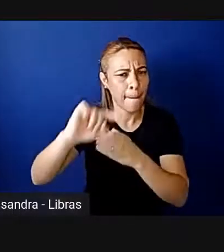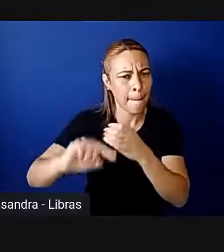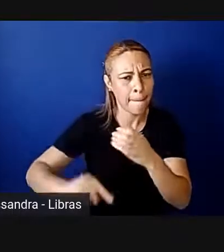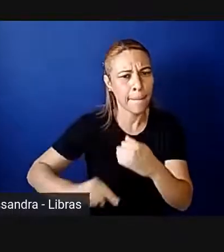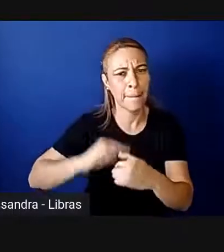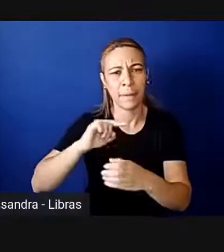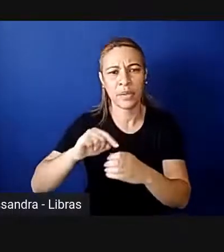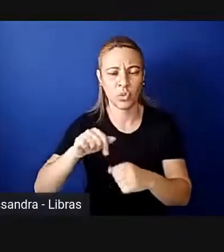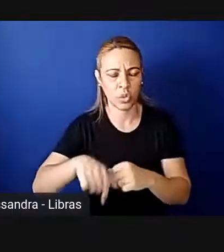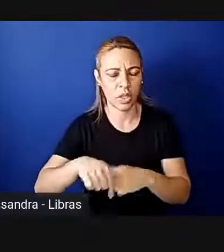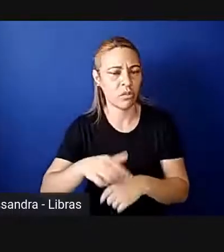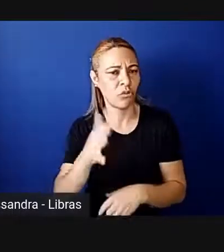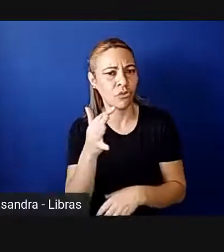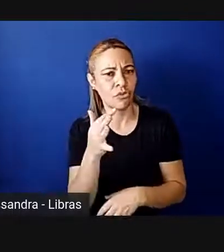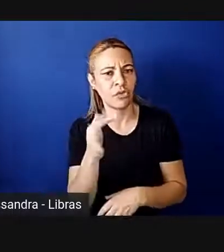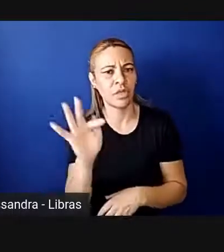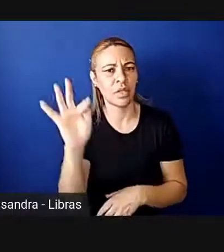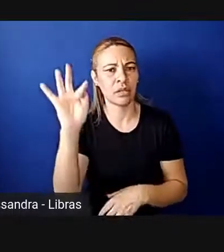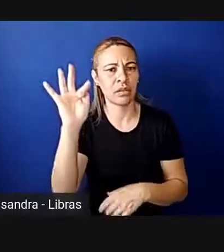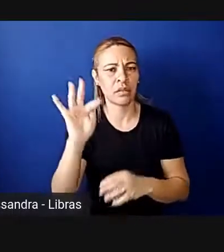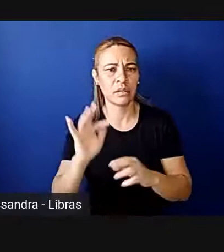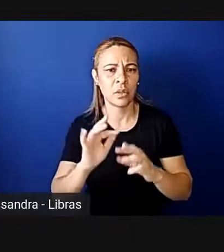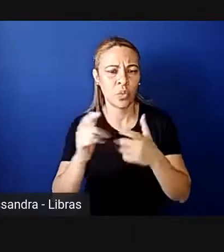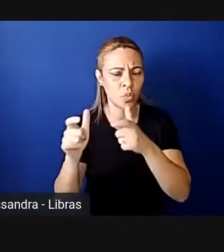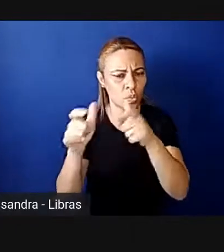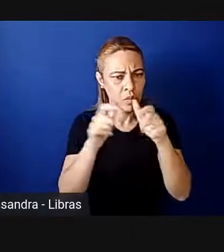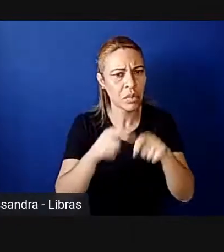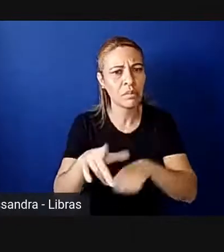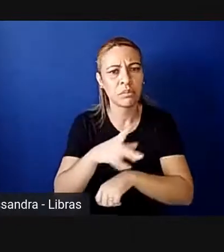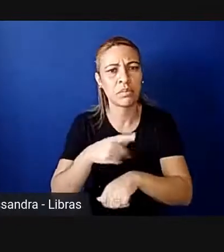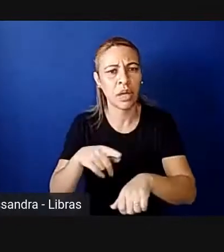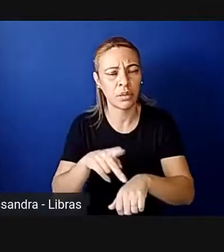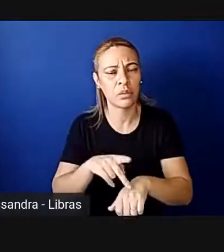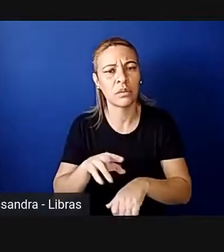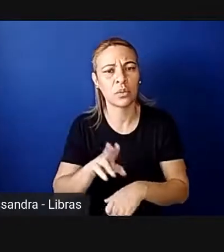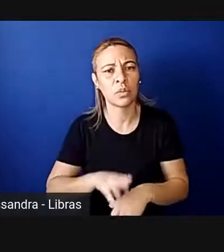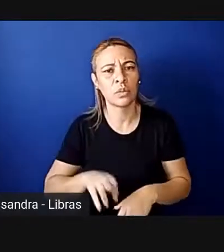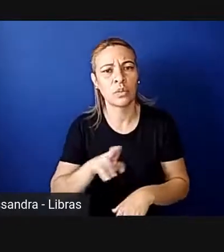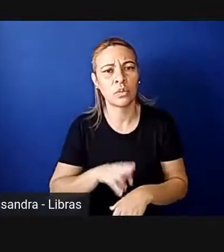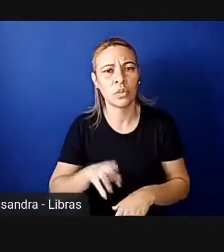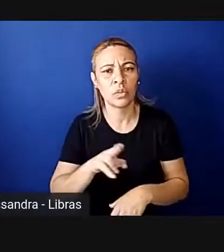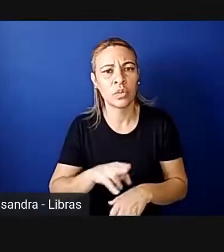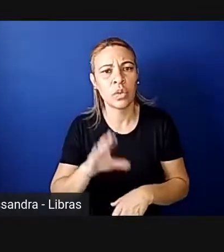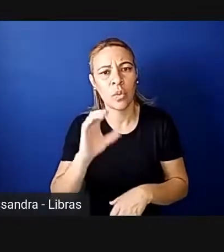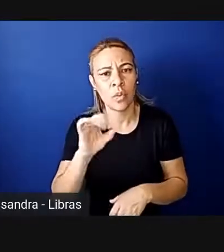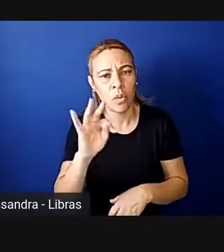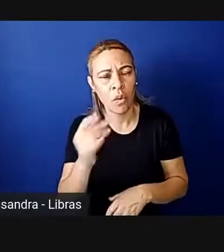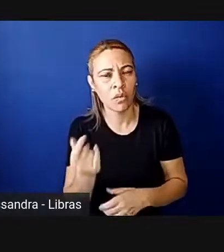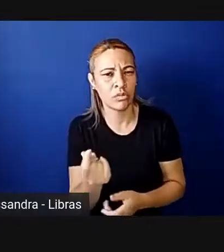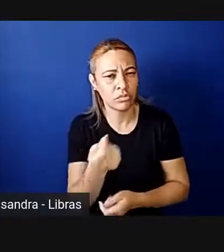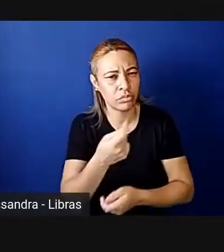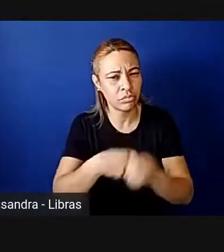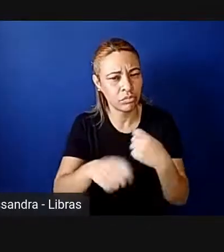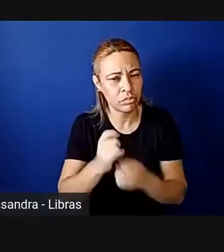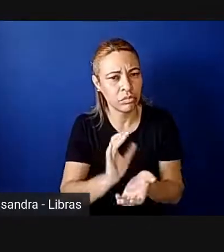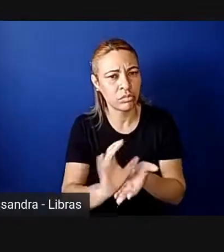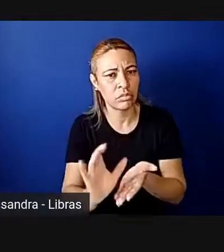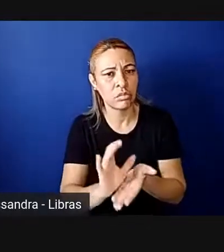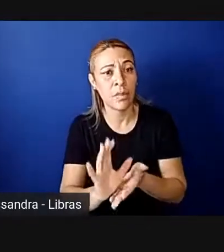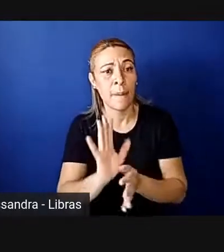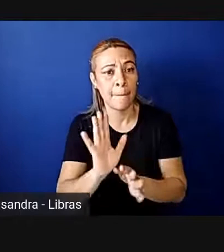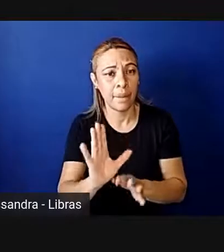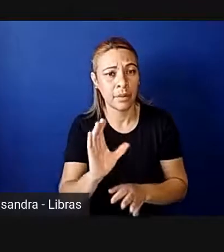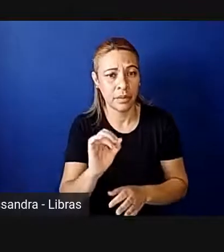França, mas uma série de países usa, né, essa cota financeira, mas as cotas que têm se revelado